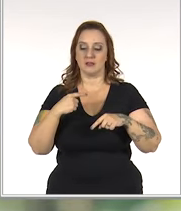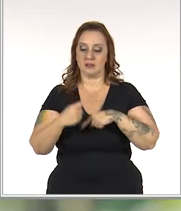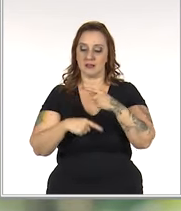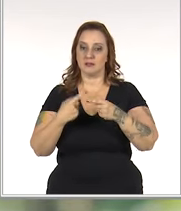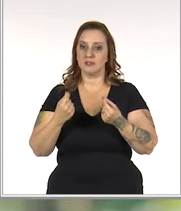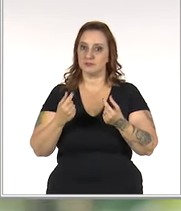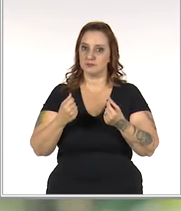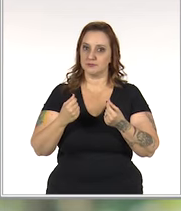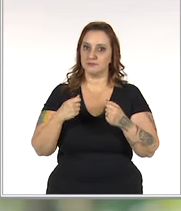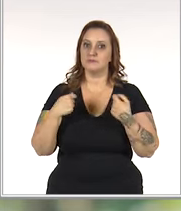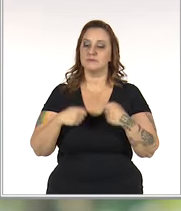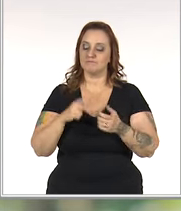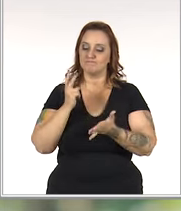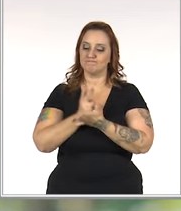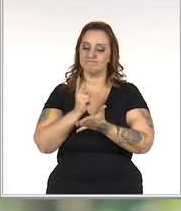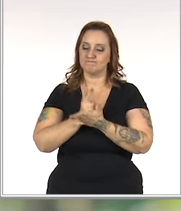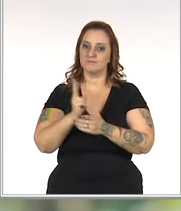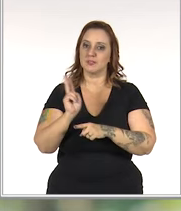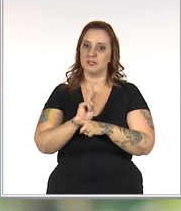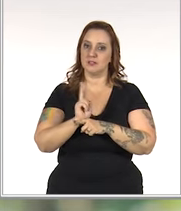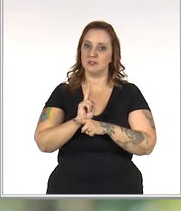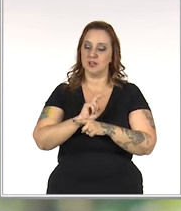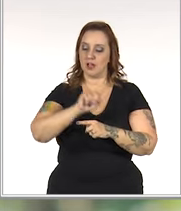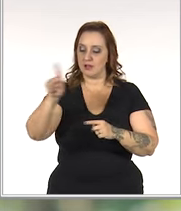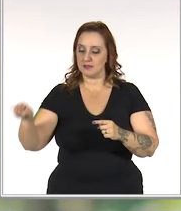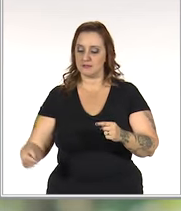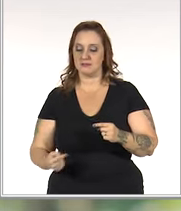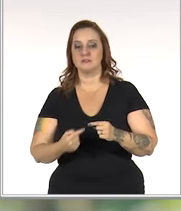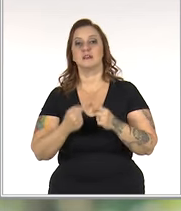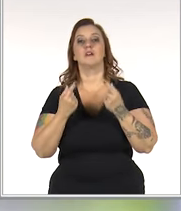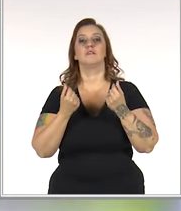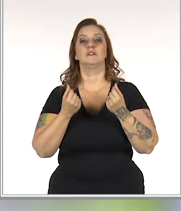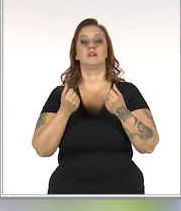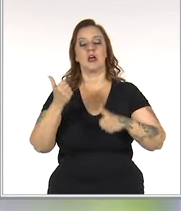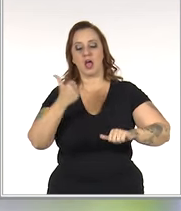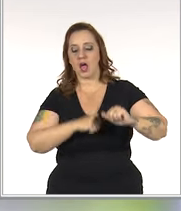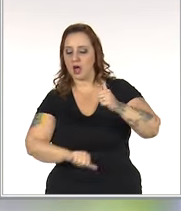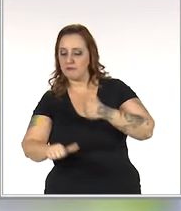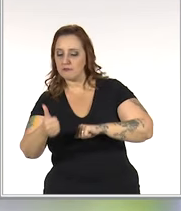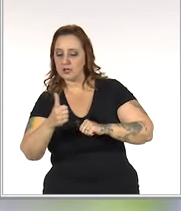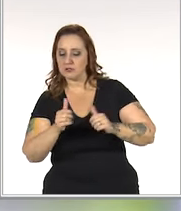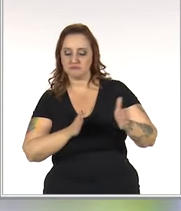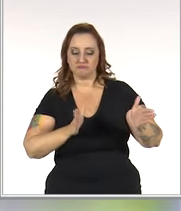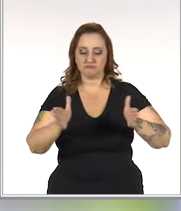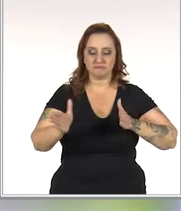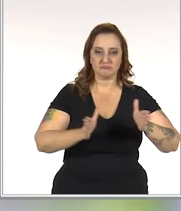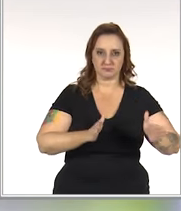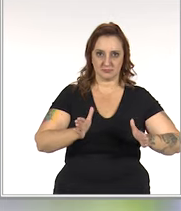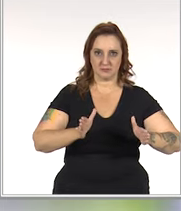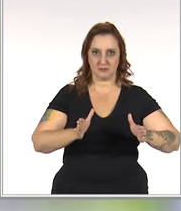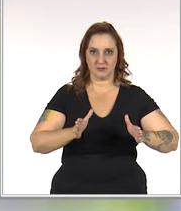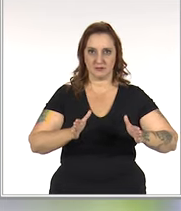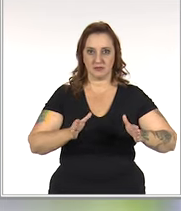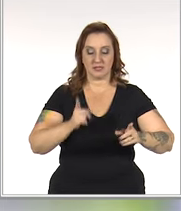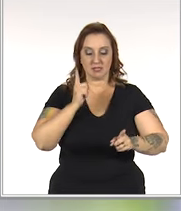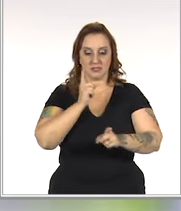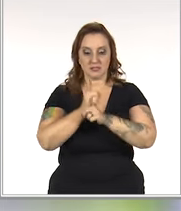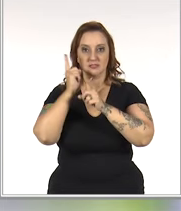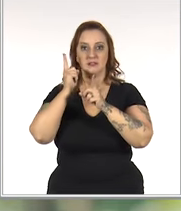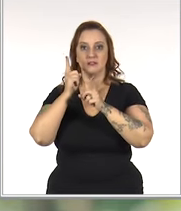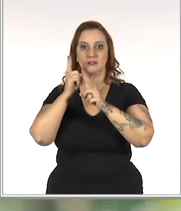de capital de giro, você deve manter a gestão do ciclo financeiro, avaliar bem o seu ciclo operacional, financeiro,